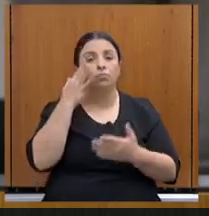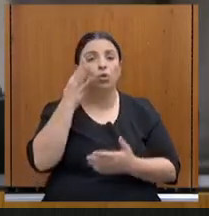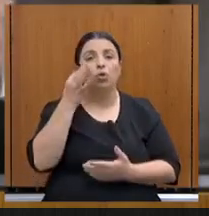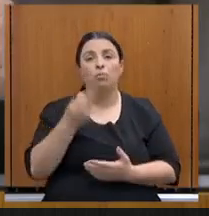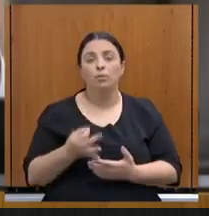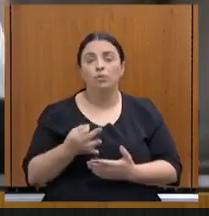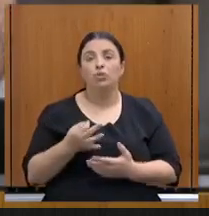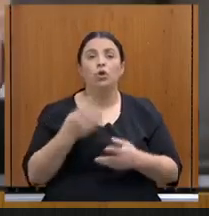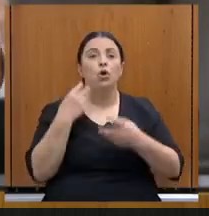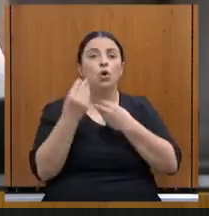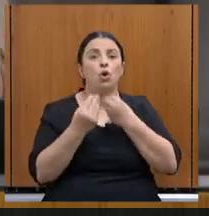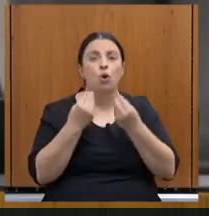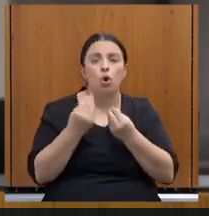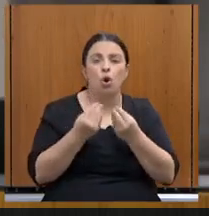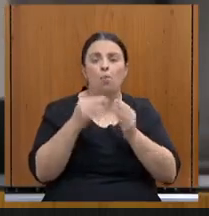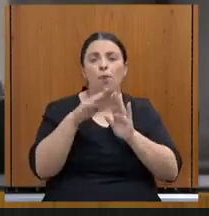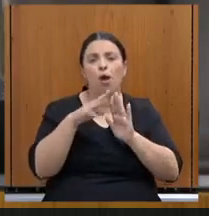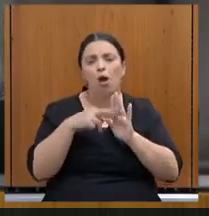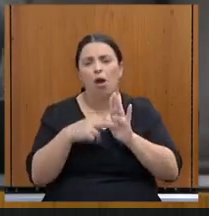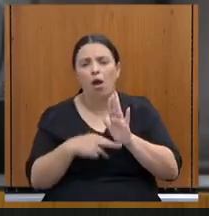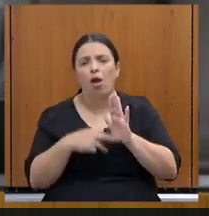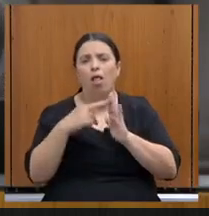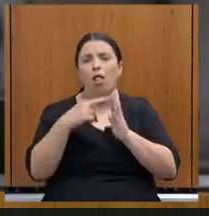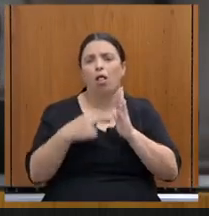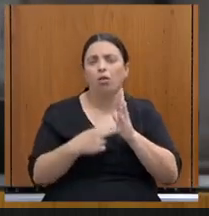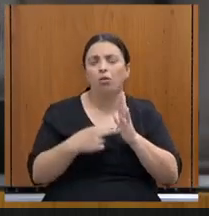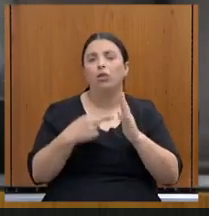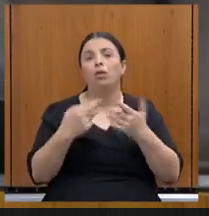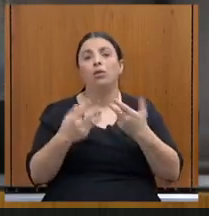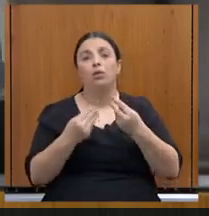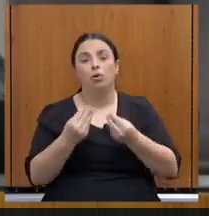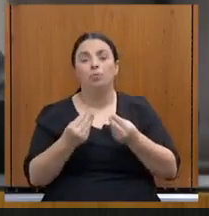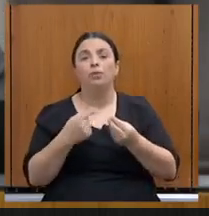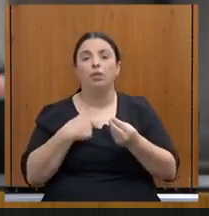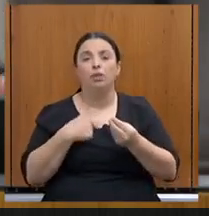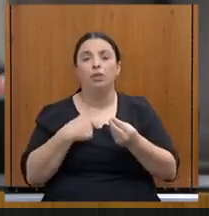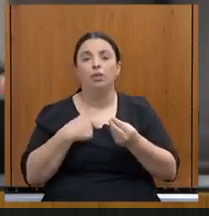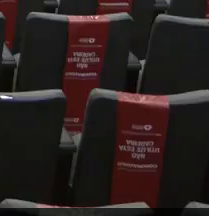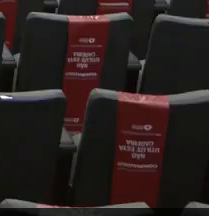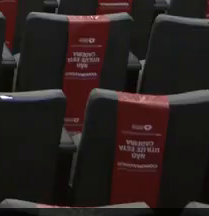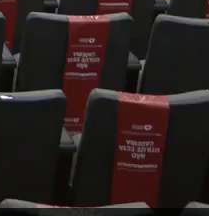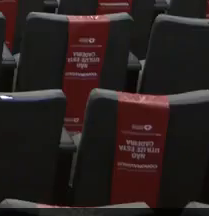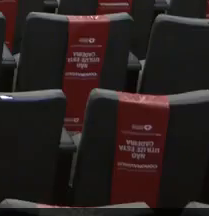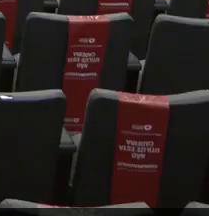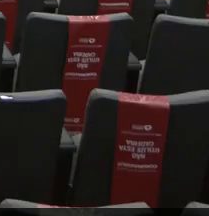do prosseguimento, do roteiro, etc. E, então, estão suspensos os nossos trabalhos.